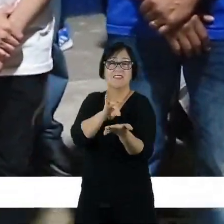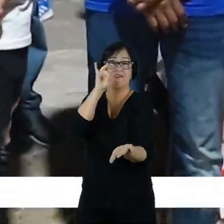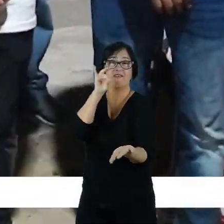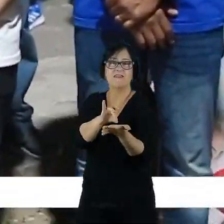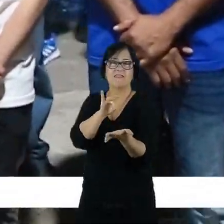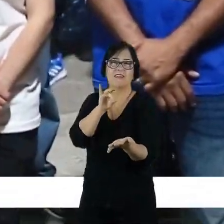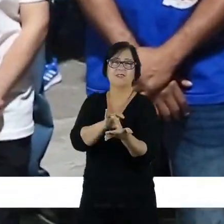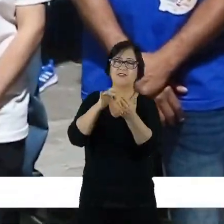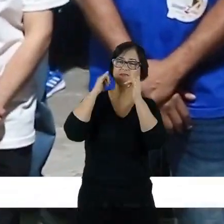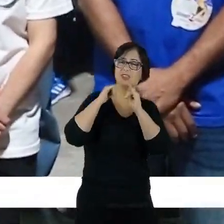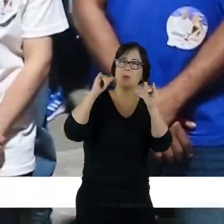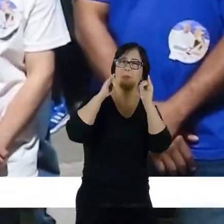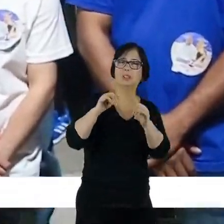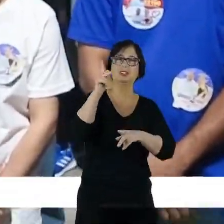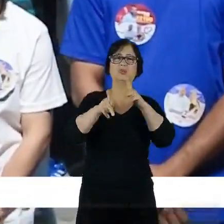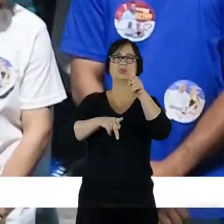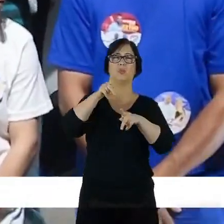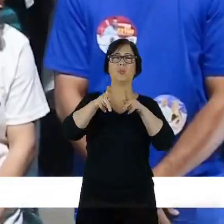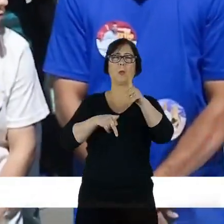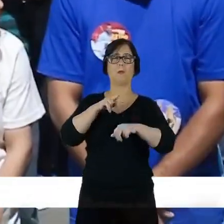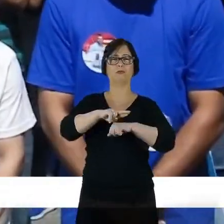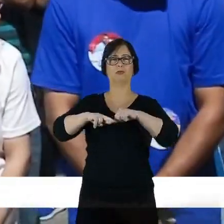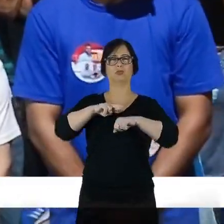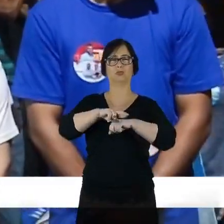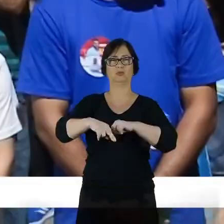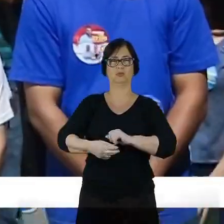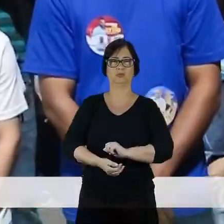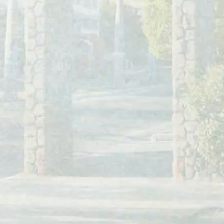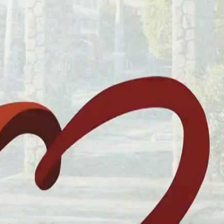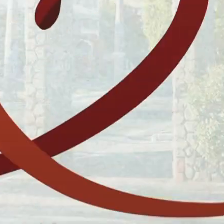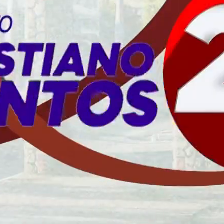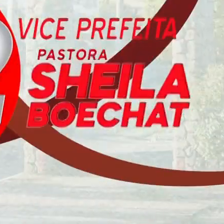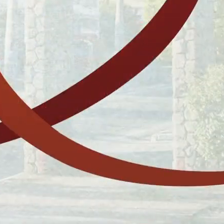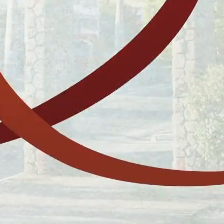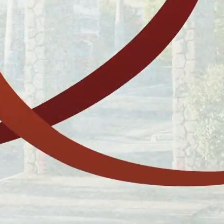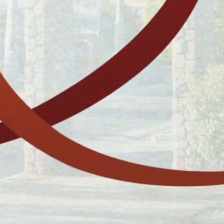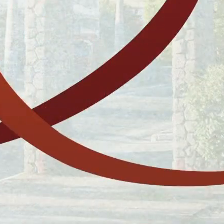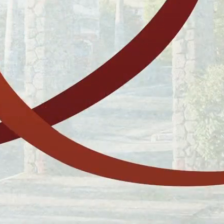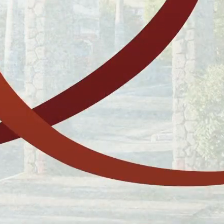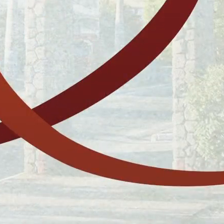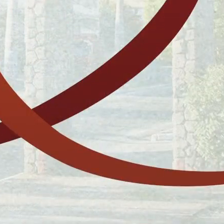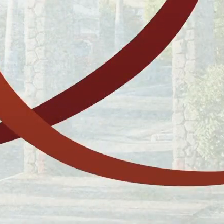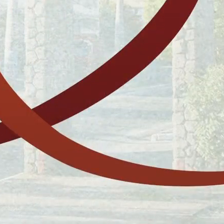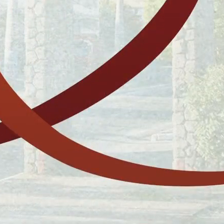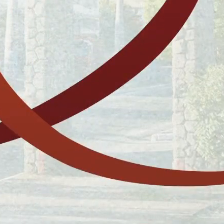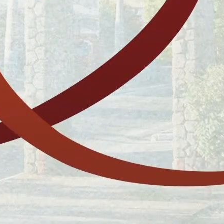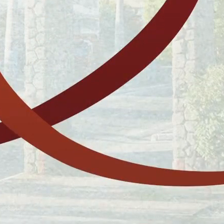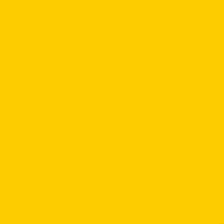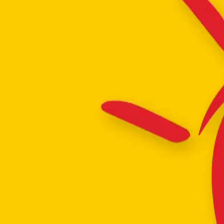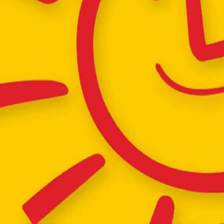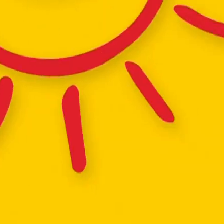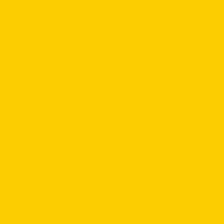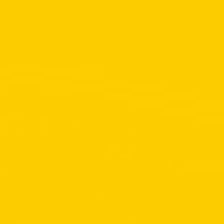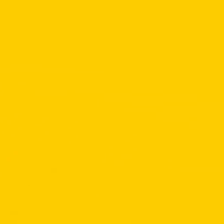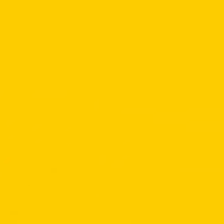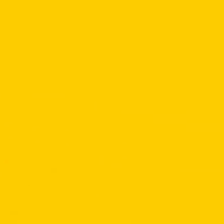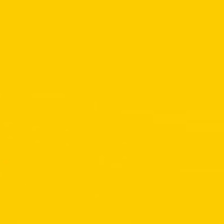Levando a verdade a cada um cidadão de Belfor Roxo. Cristiano Santos, prefeito.